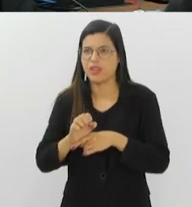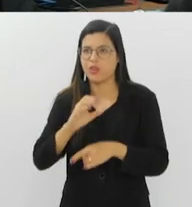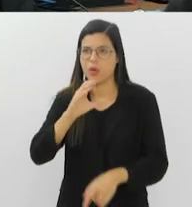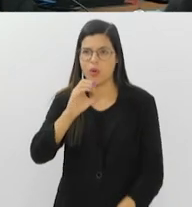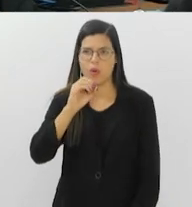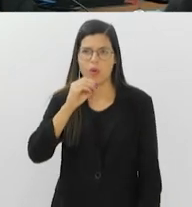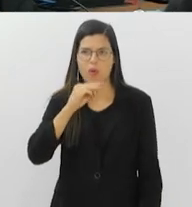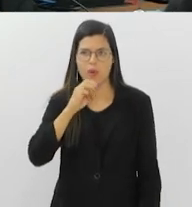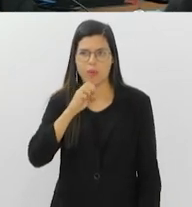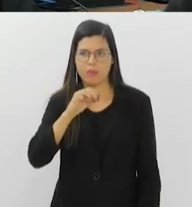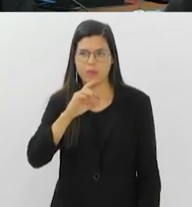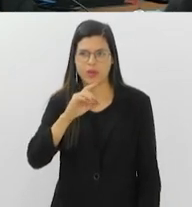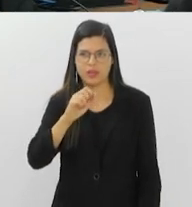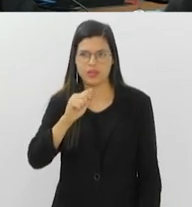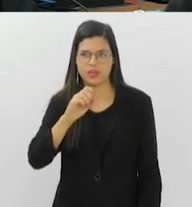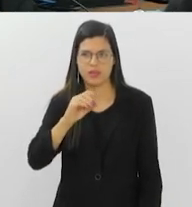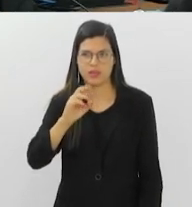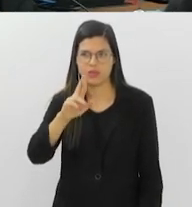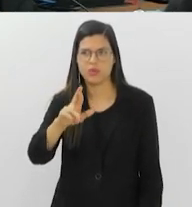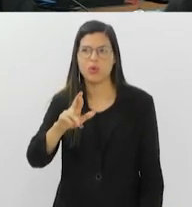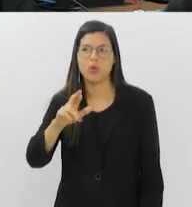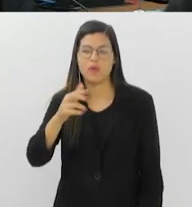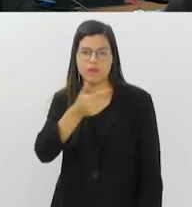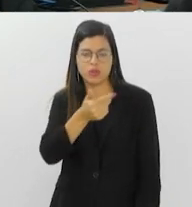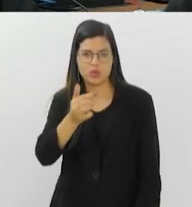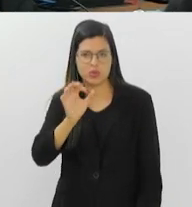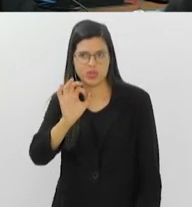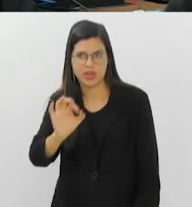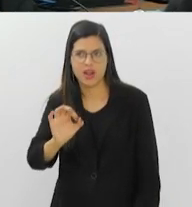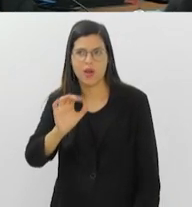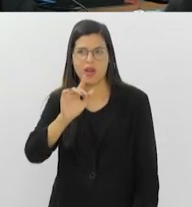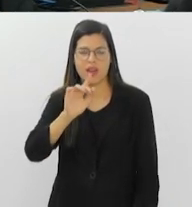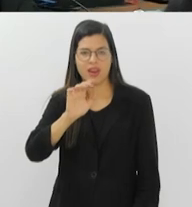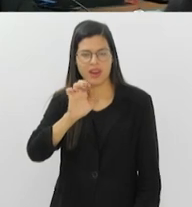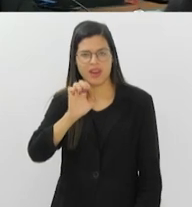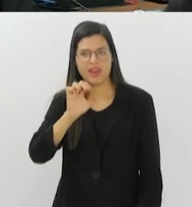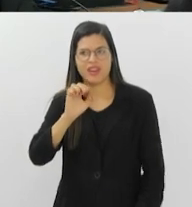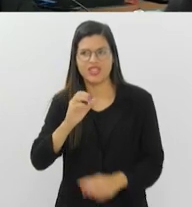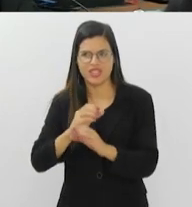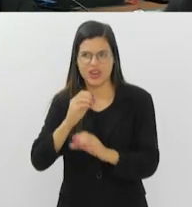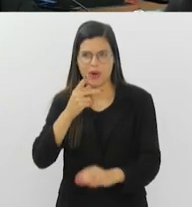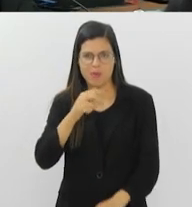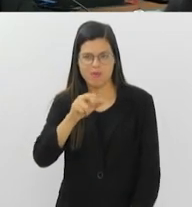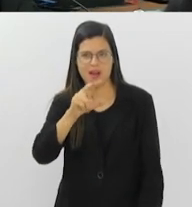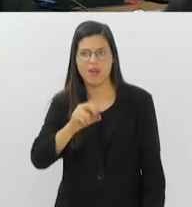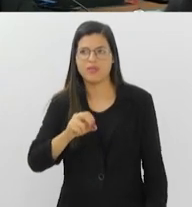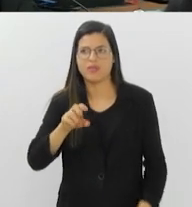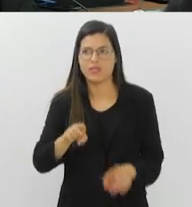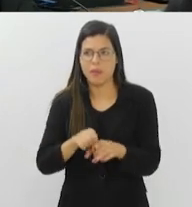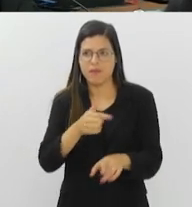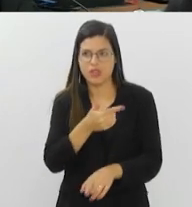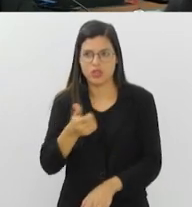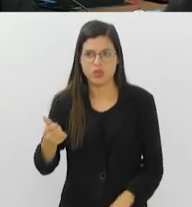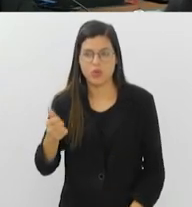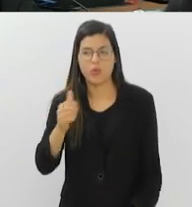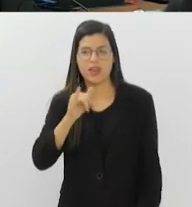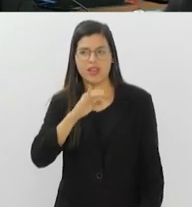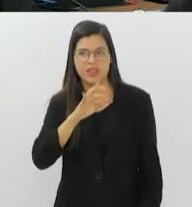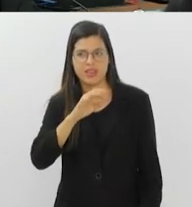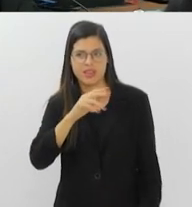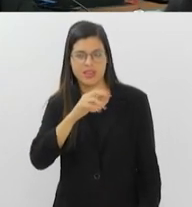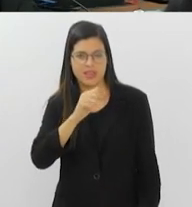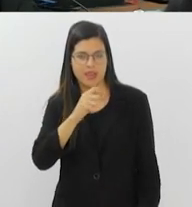Gasparian está com sol, 22 graus nesse momento, engenheiro Paulo de Fronten também com sol, 21 graus, Itaperuna com sol,